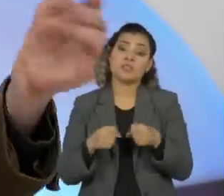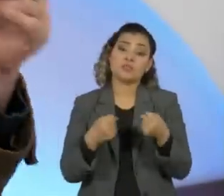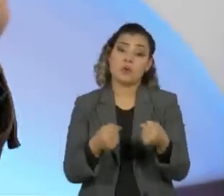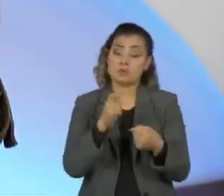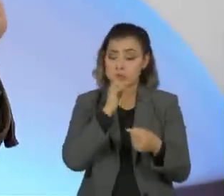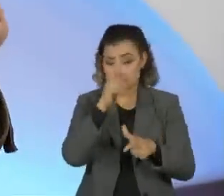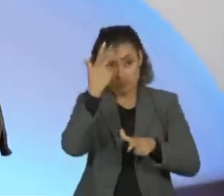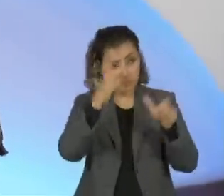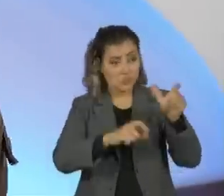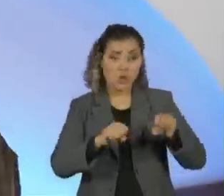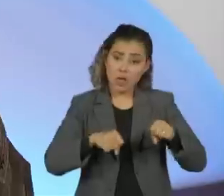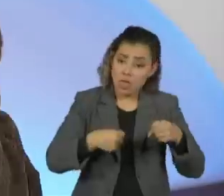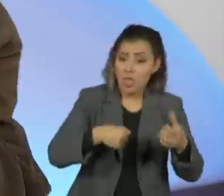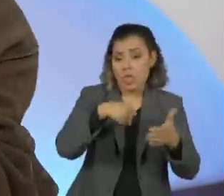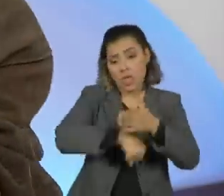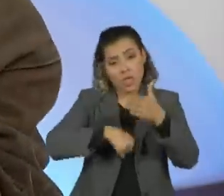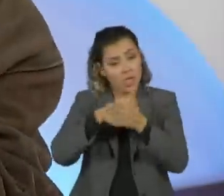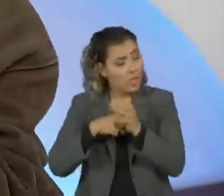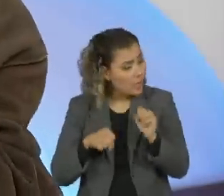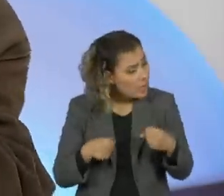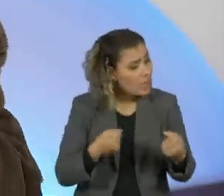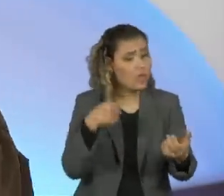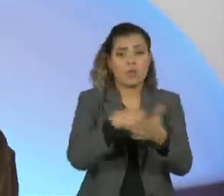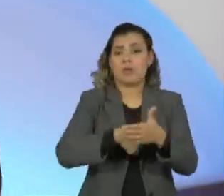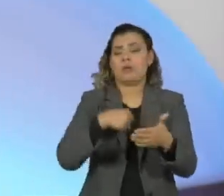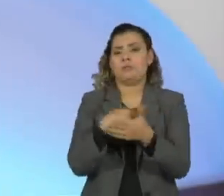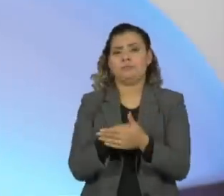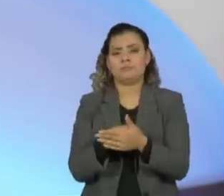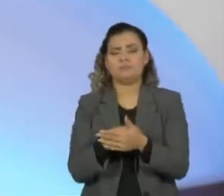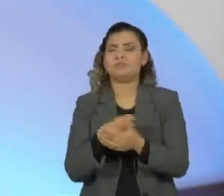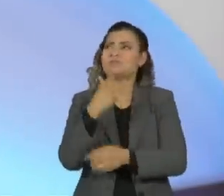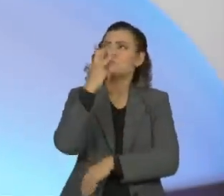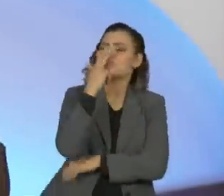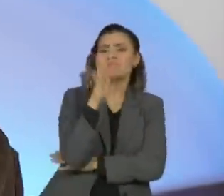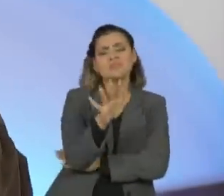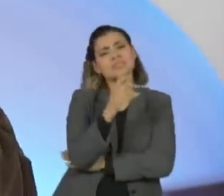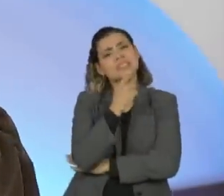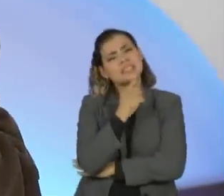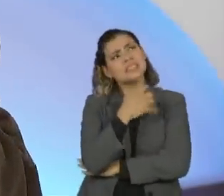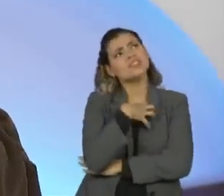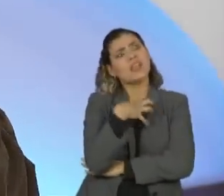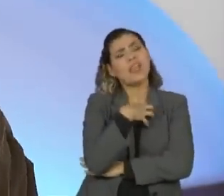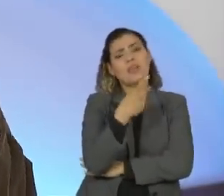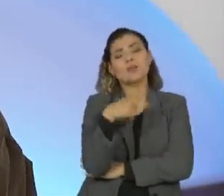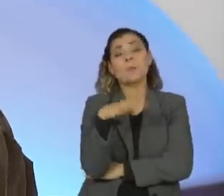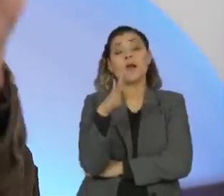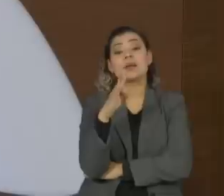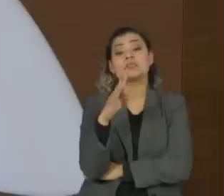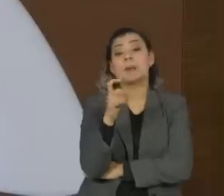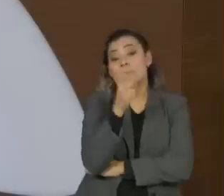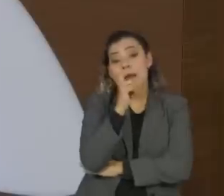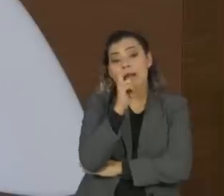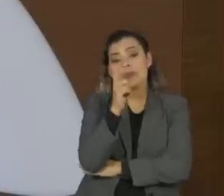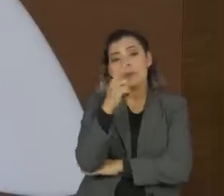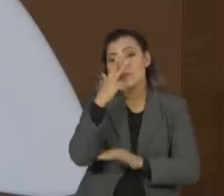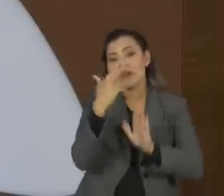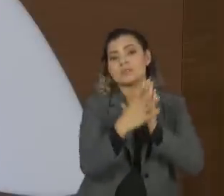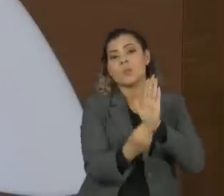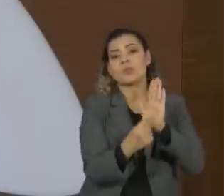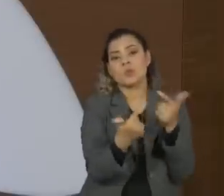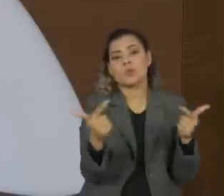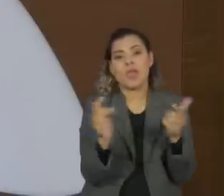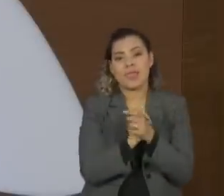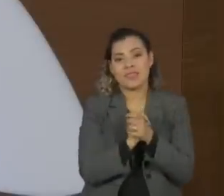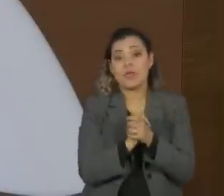braçal, toma o que você faz e uma situação muito de carência da figura paterna. Então,